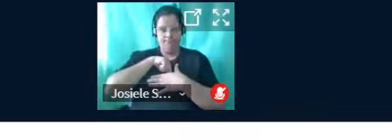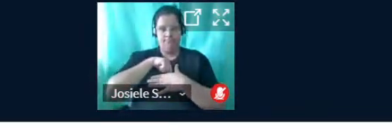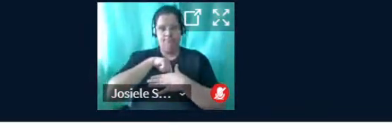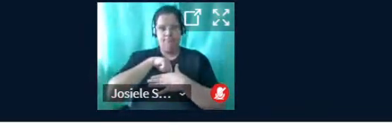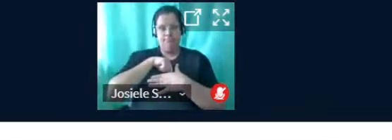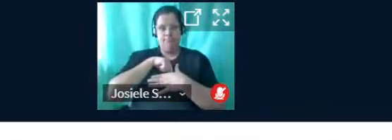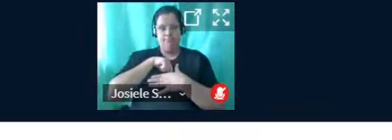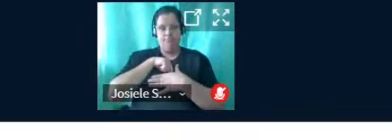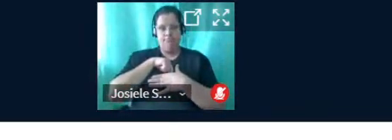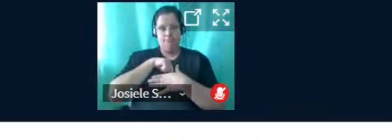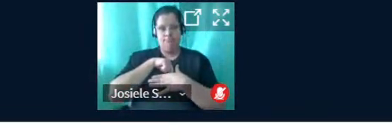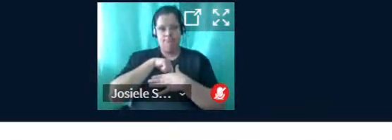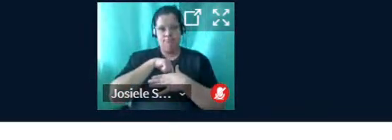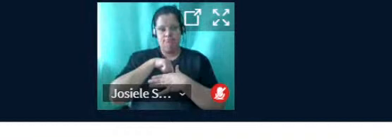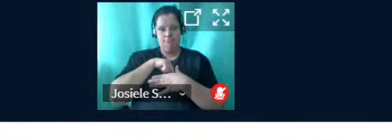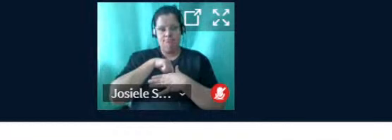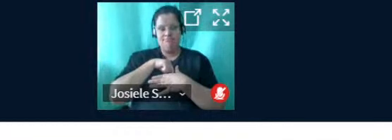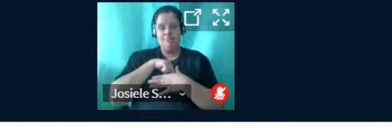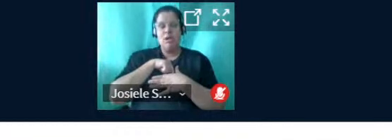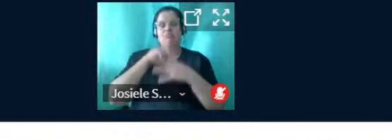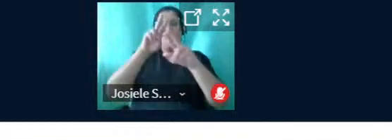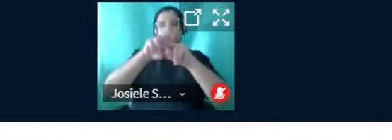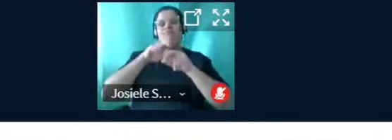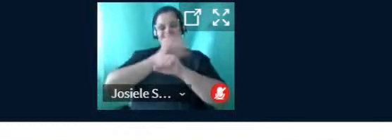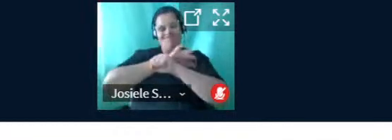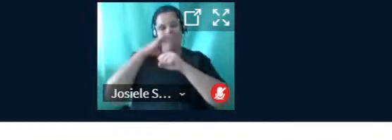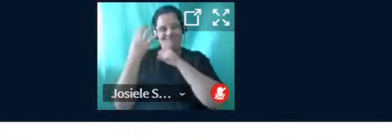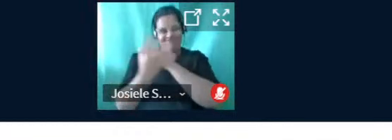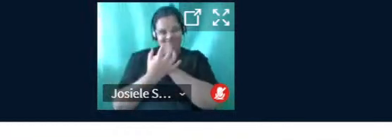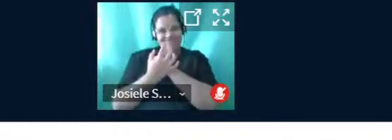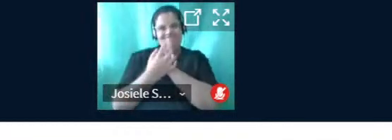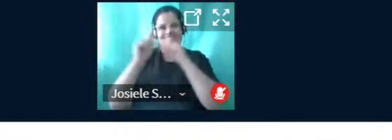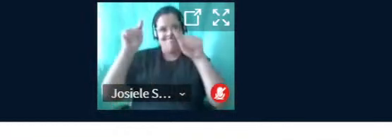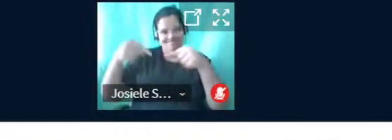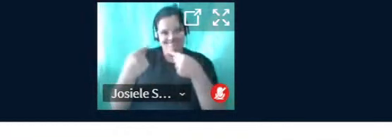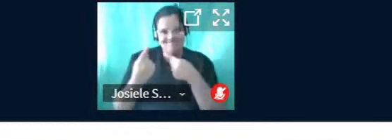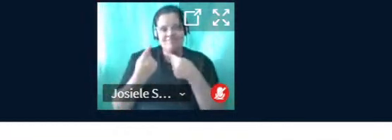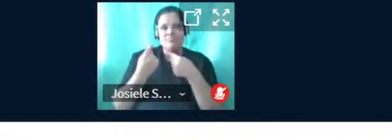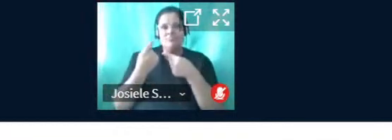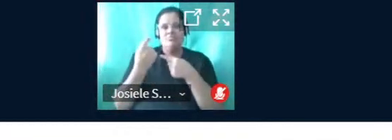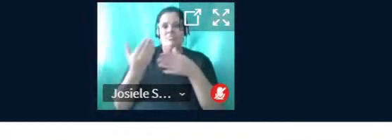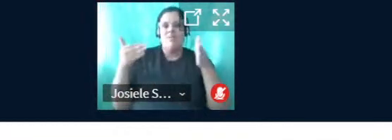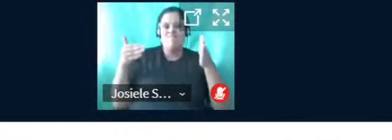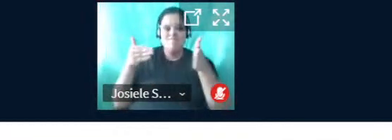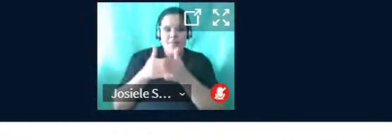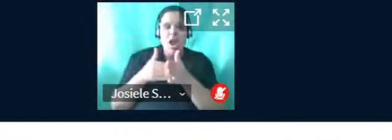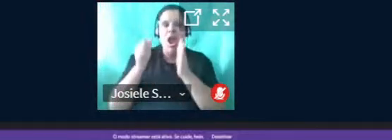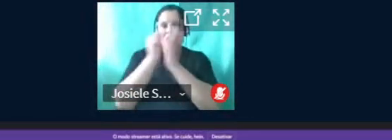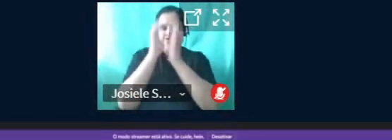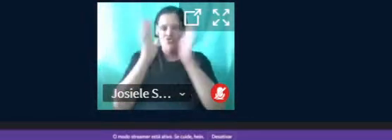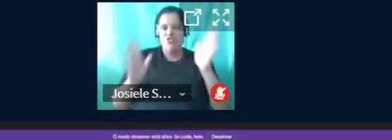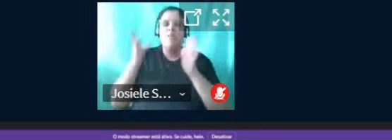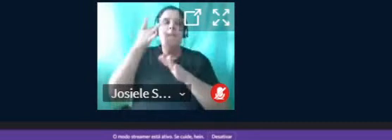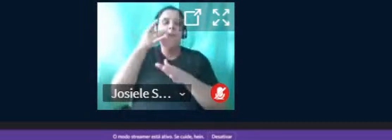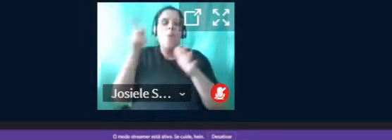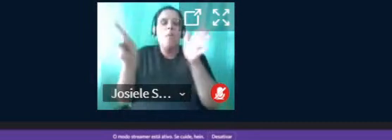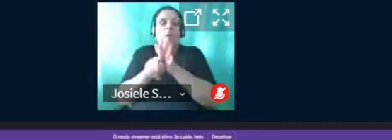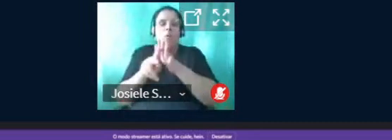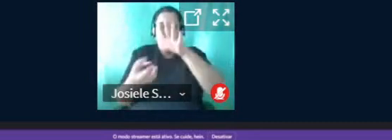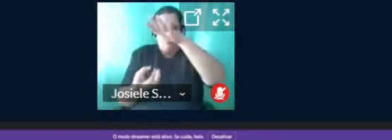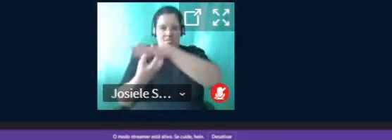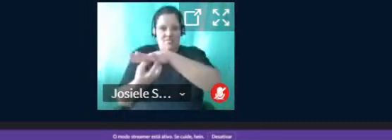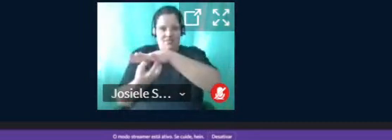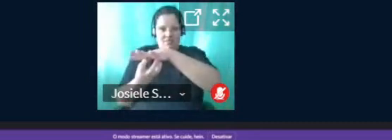dados as circunstâncias da pandemia de Covid-19 e da interrupção das atividades presenciais no IFRS,